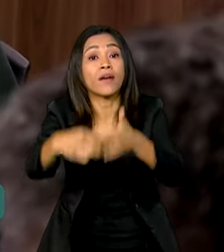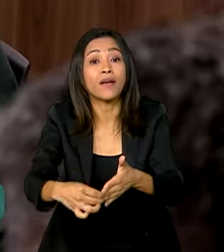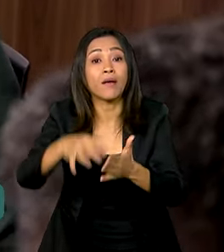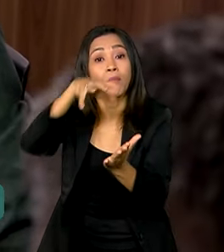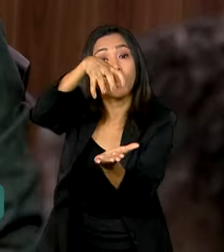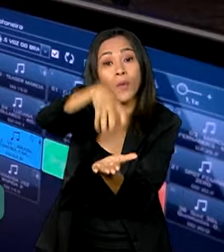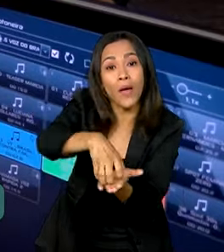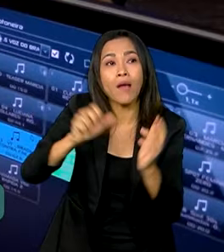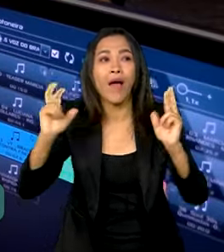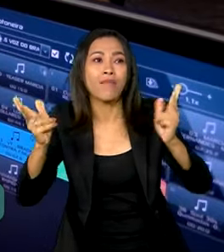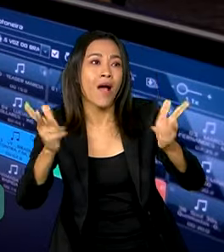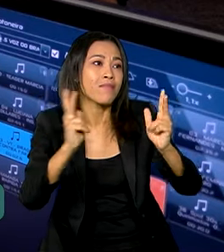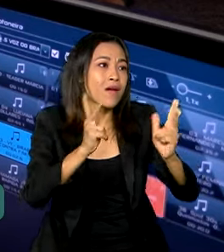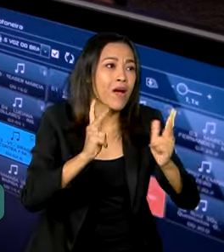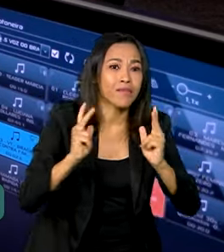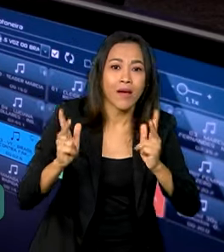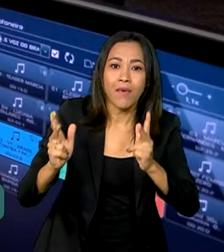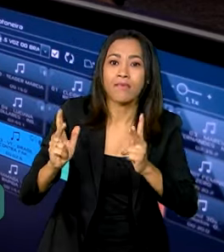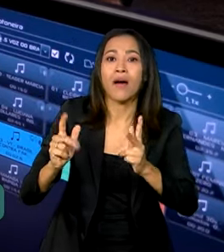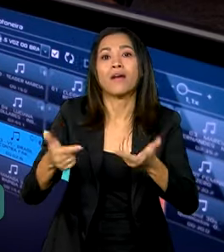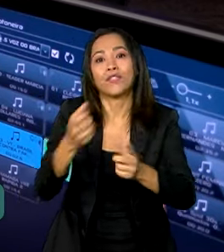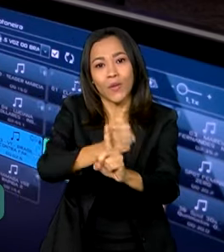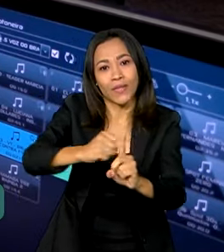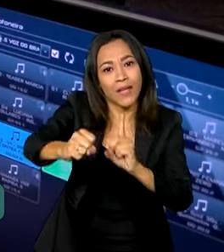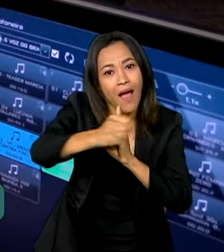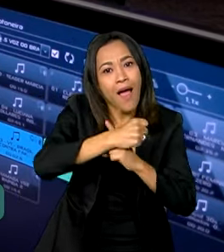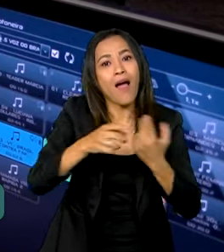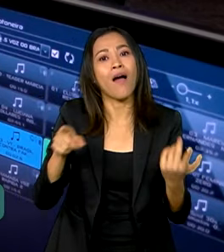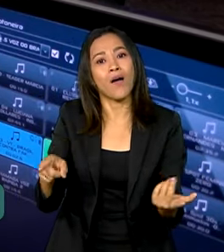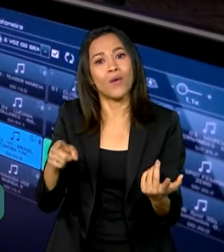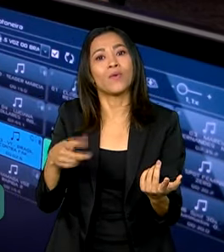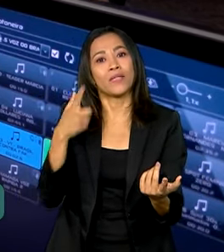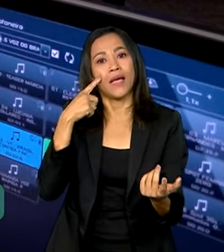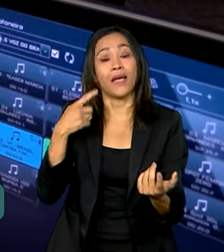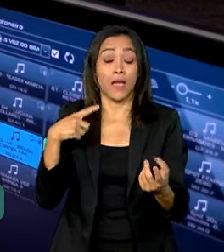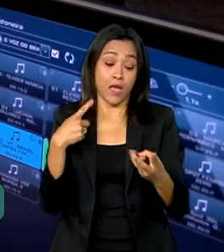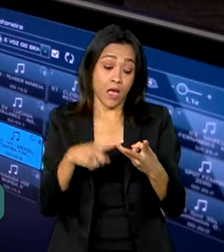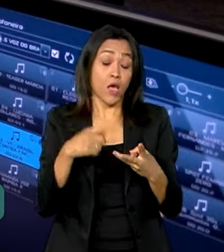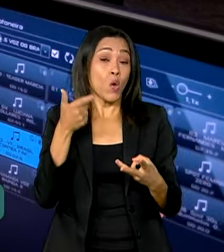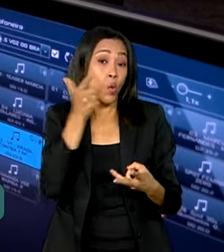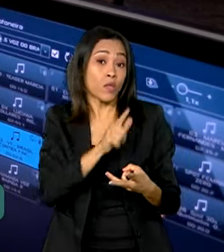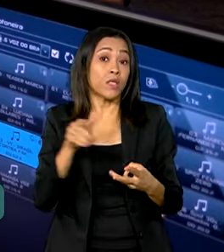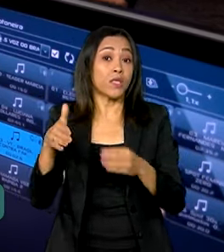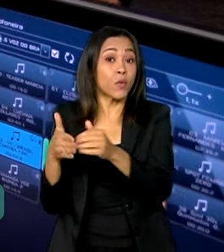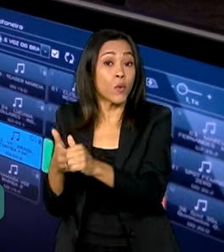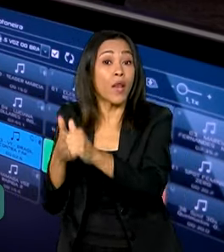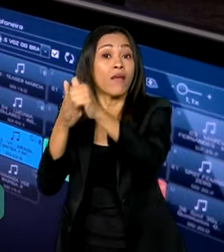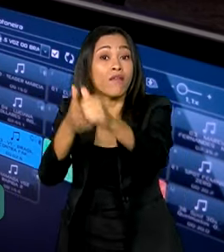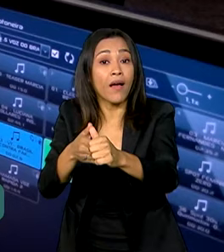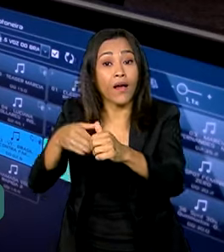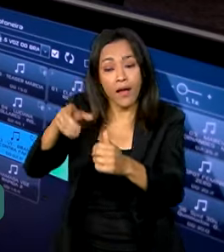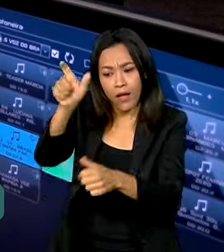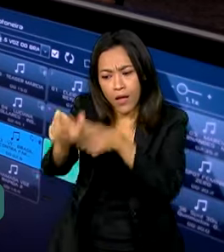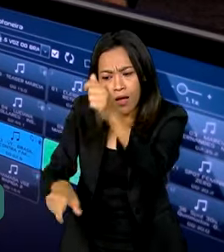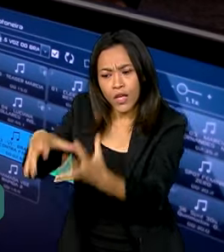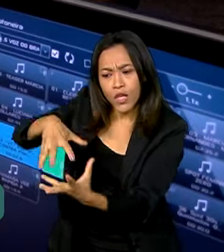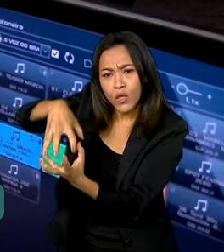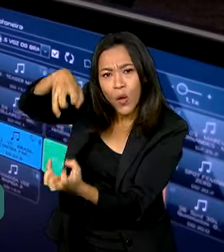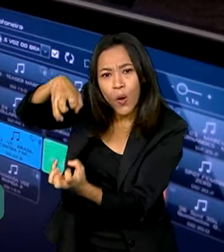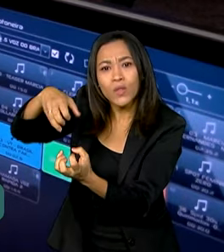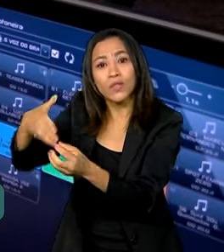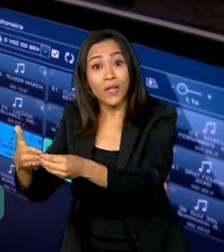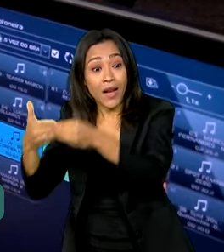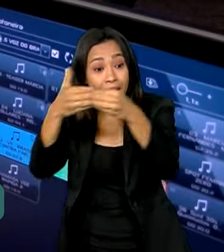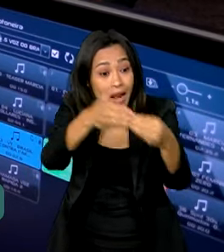e Fortalecimento de Vínculo, se a equipe do CRAS identifica essa necessidade. Eu consigo encaminhar esses idosos lá para o Centro de